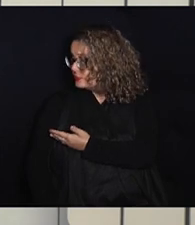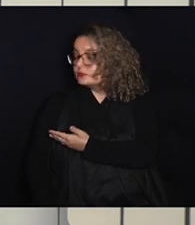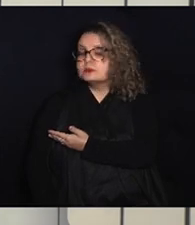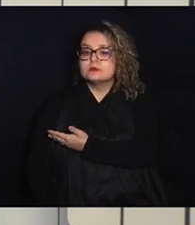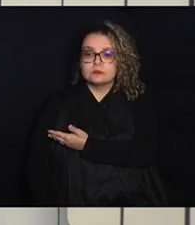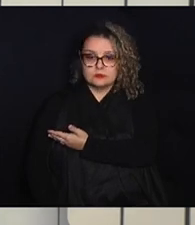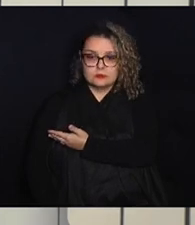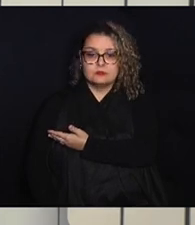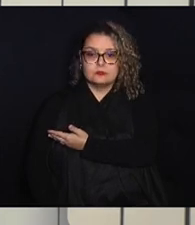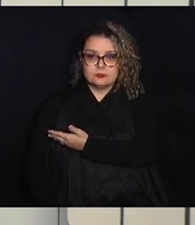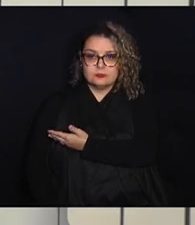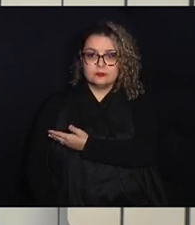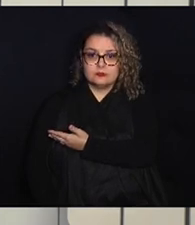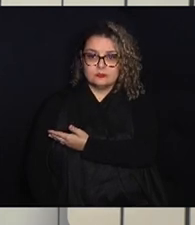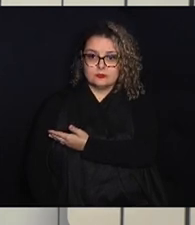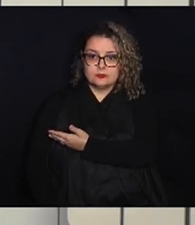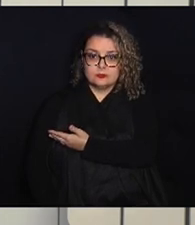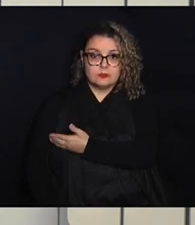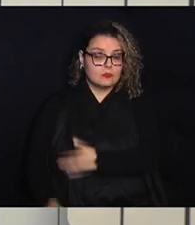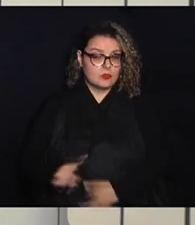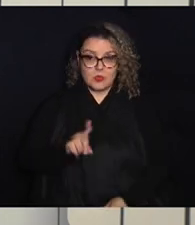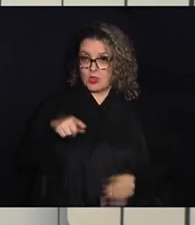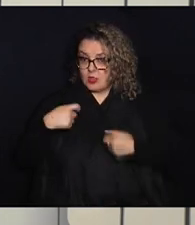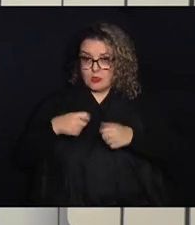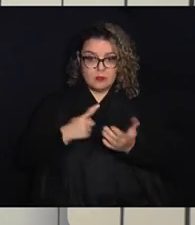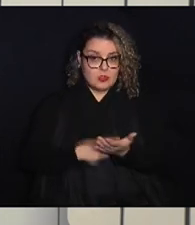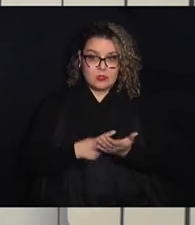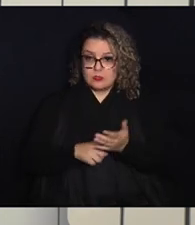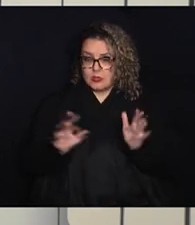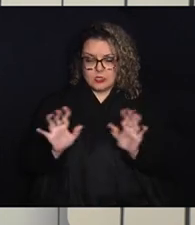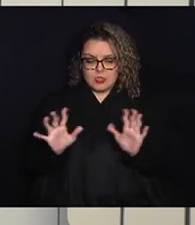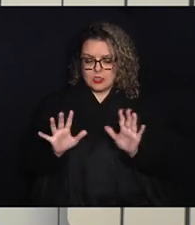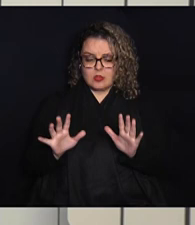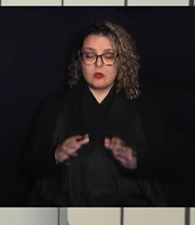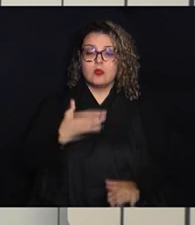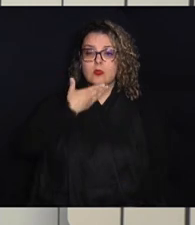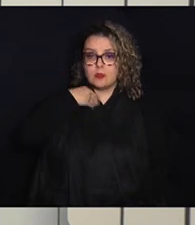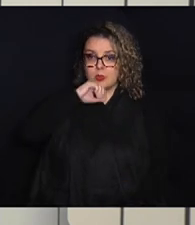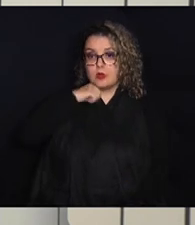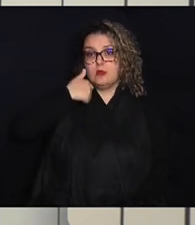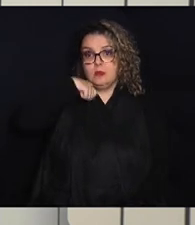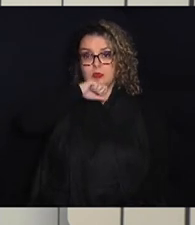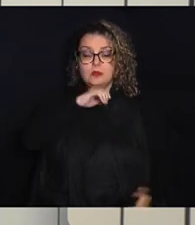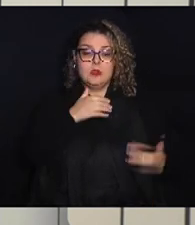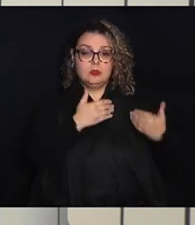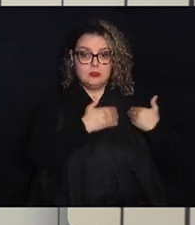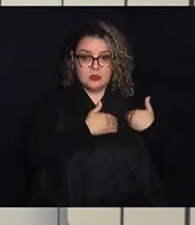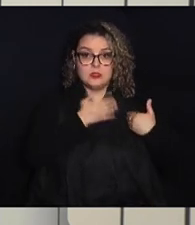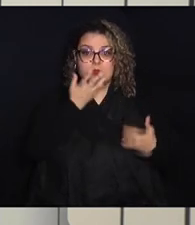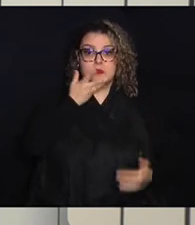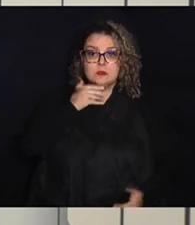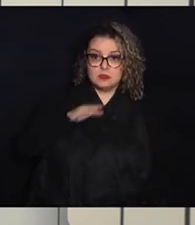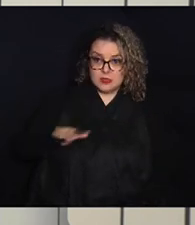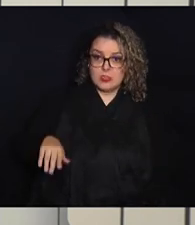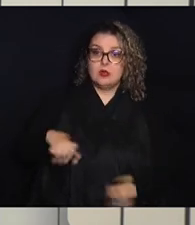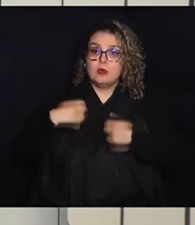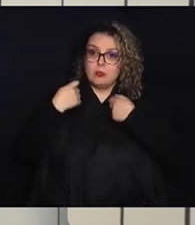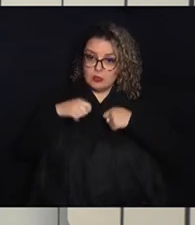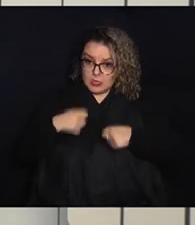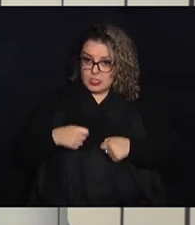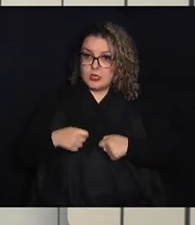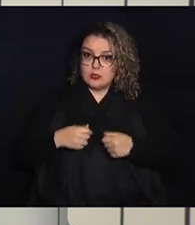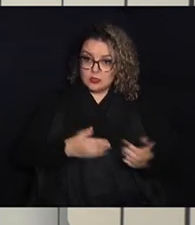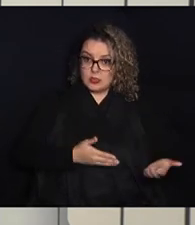barra vacina. Não é preciso o agendamento. Os pais ou responsáveis pelas crianças precisam